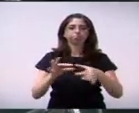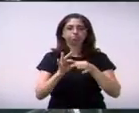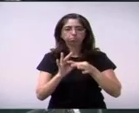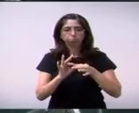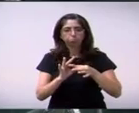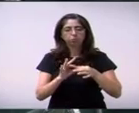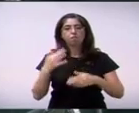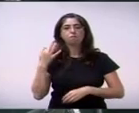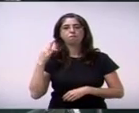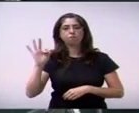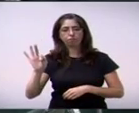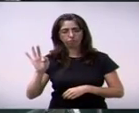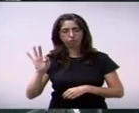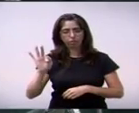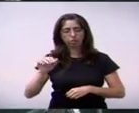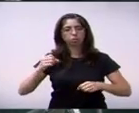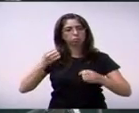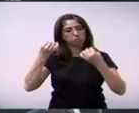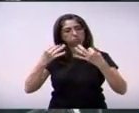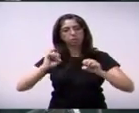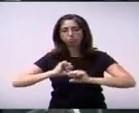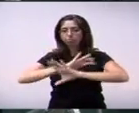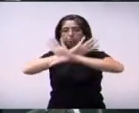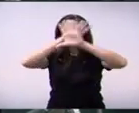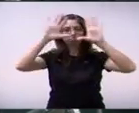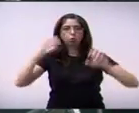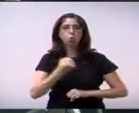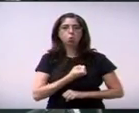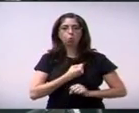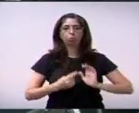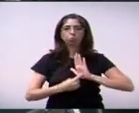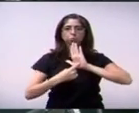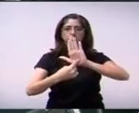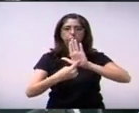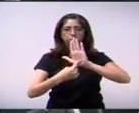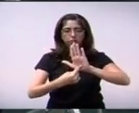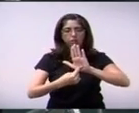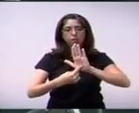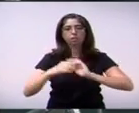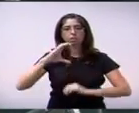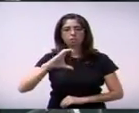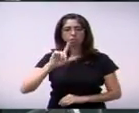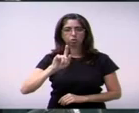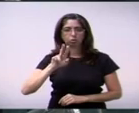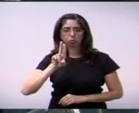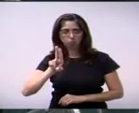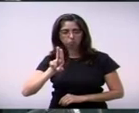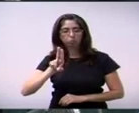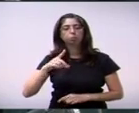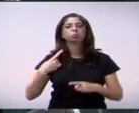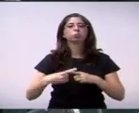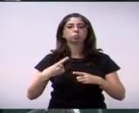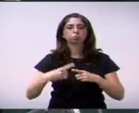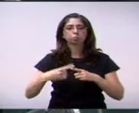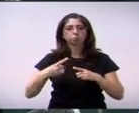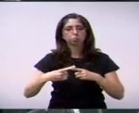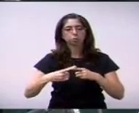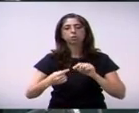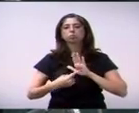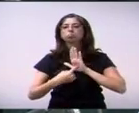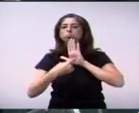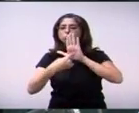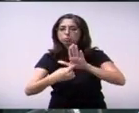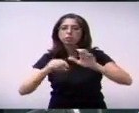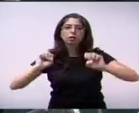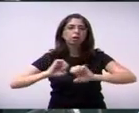Controladoria Geral da União, CGU, para medir a transparência